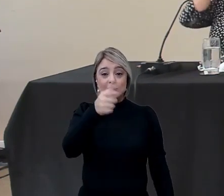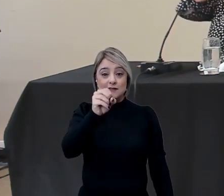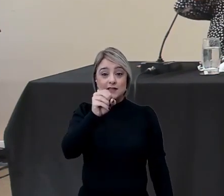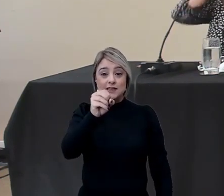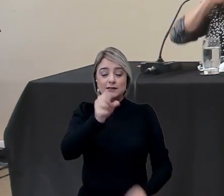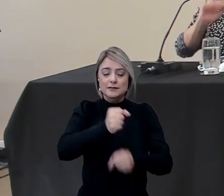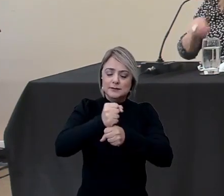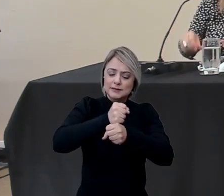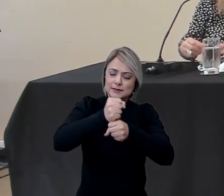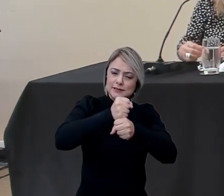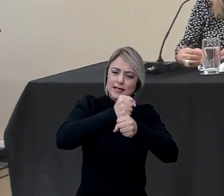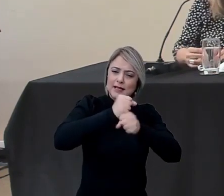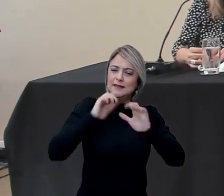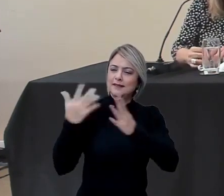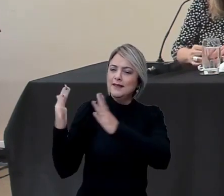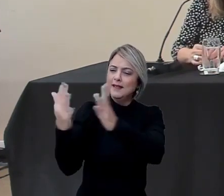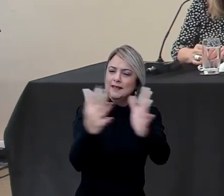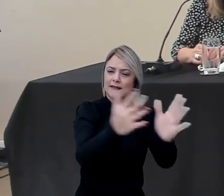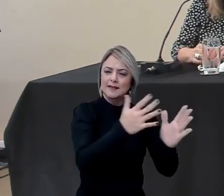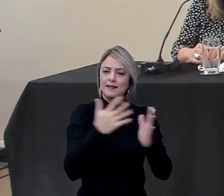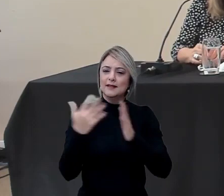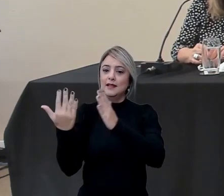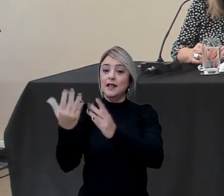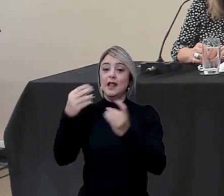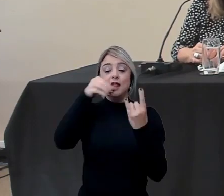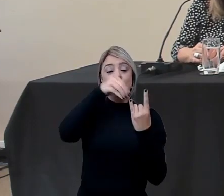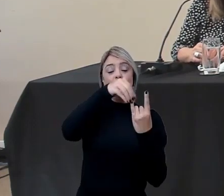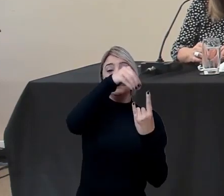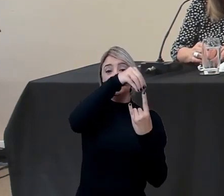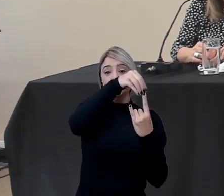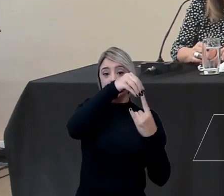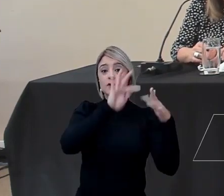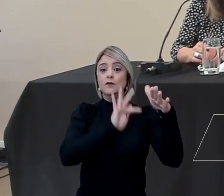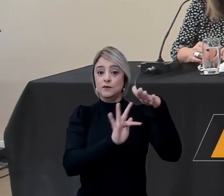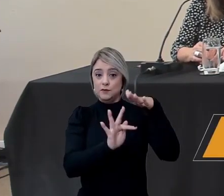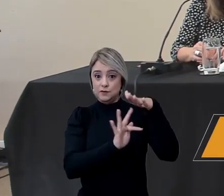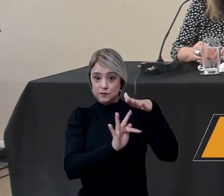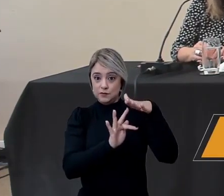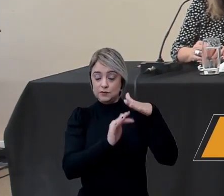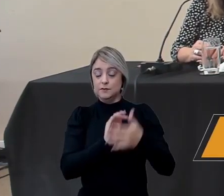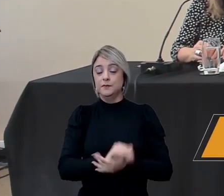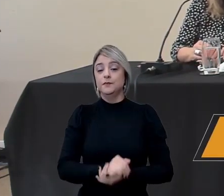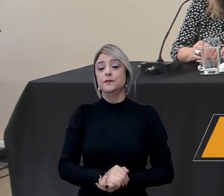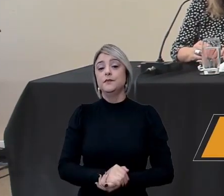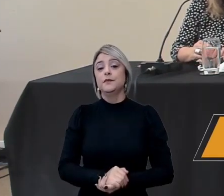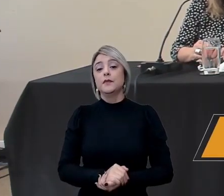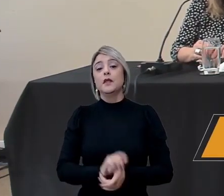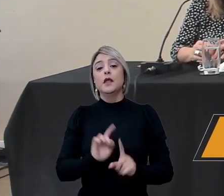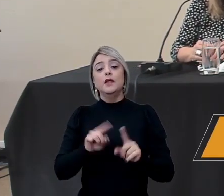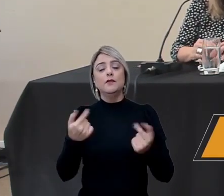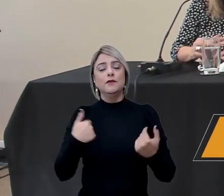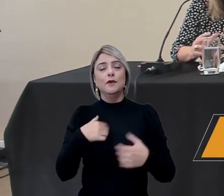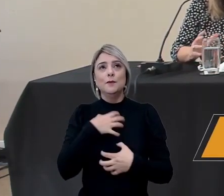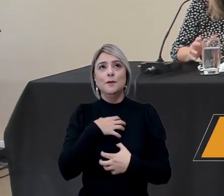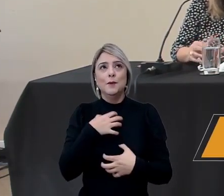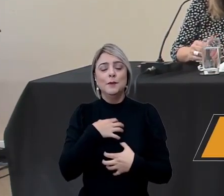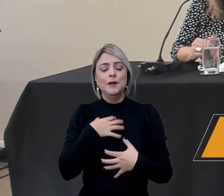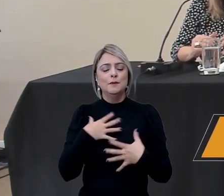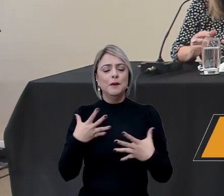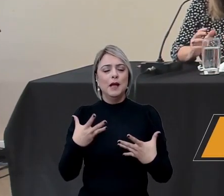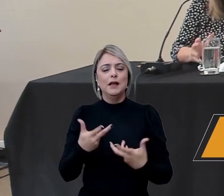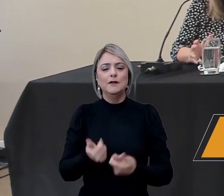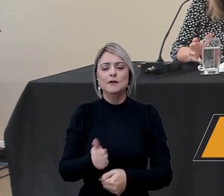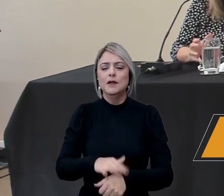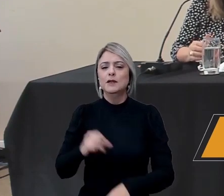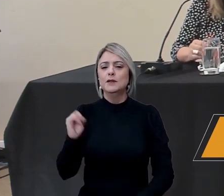o aniversário de 120 anos da Fundação Oswaldo Cruz. E foi um momento muito rico, muito